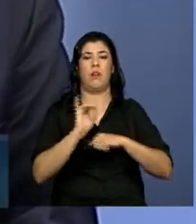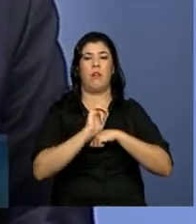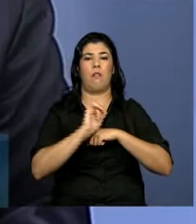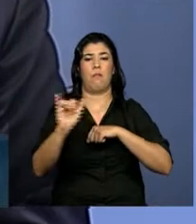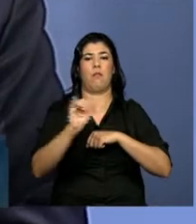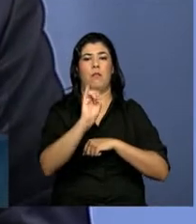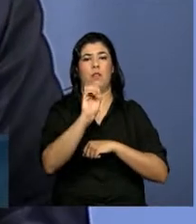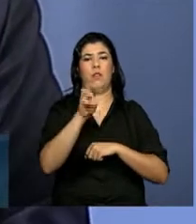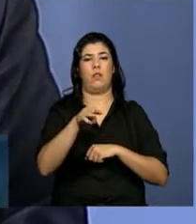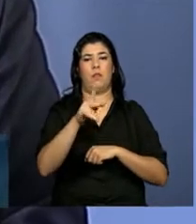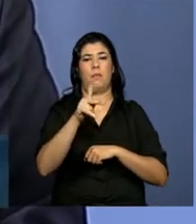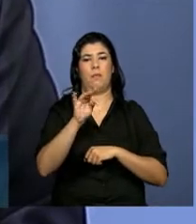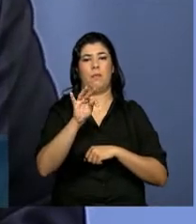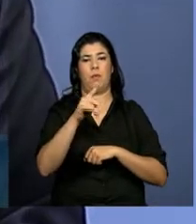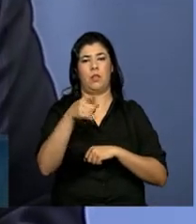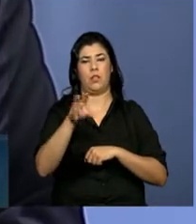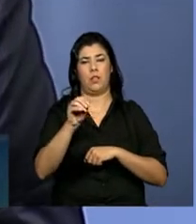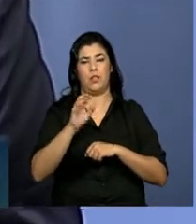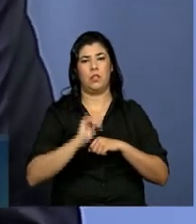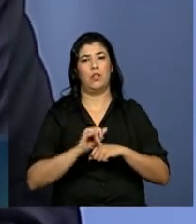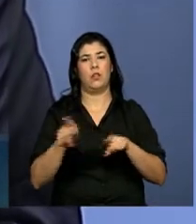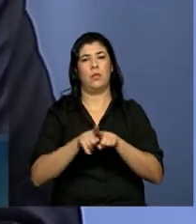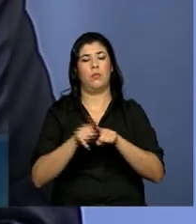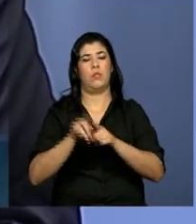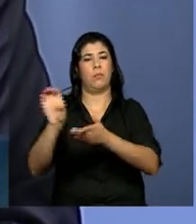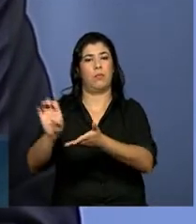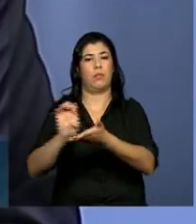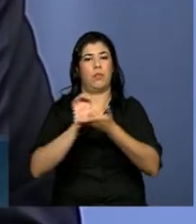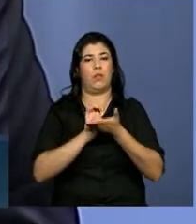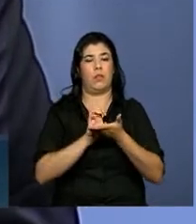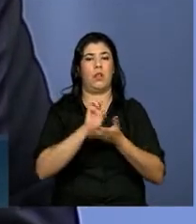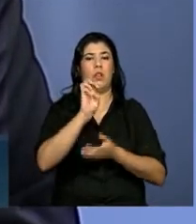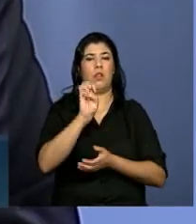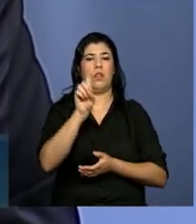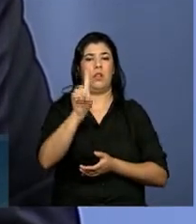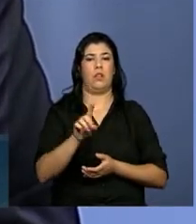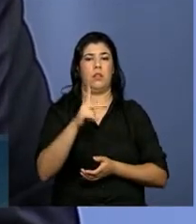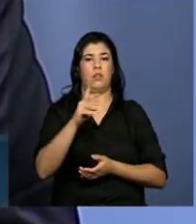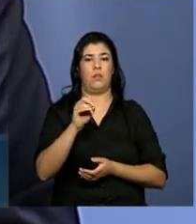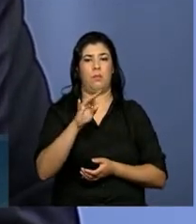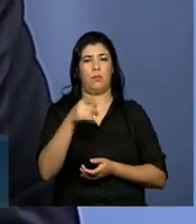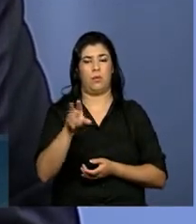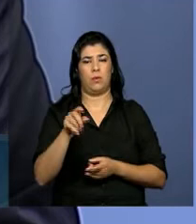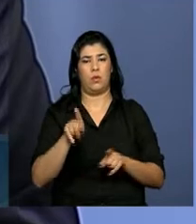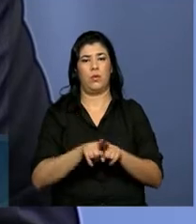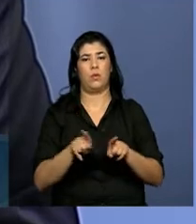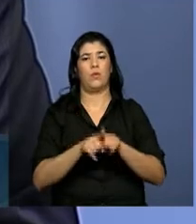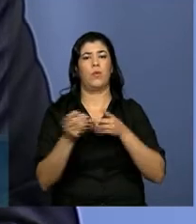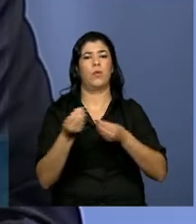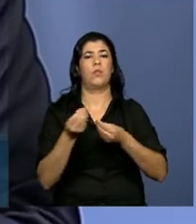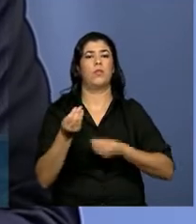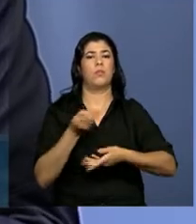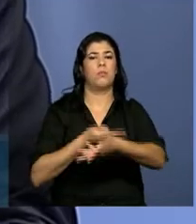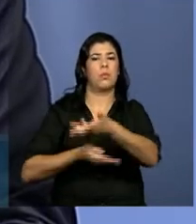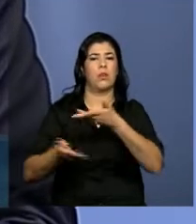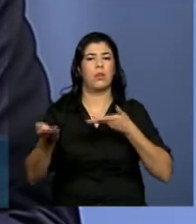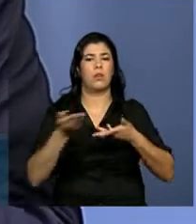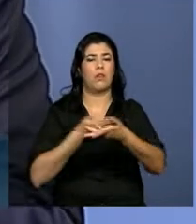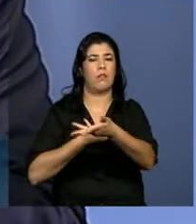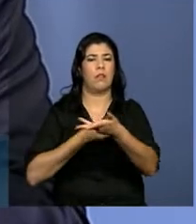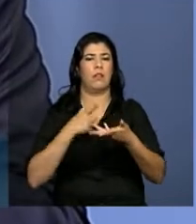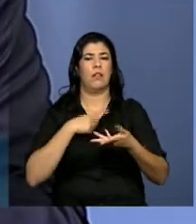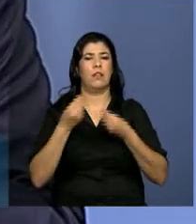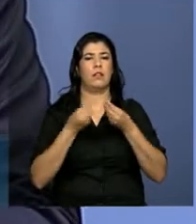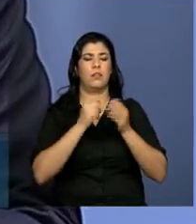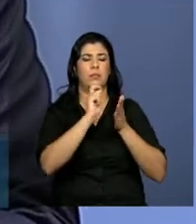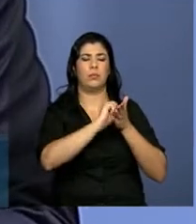e de trânsito aduaneiro. Nesse momento, nós estamos, então, trabalhando para redesenhar os